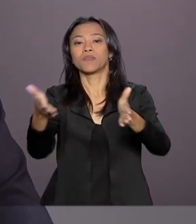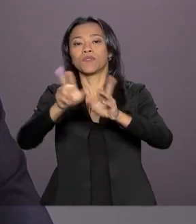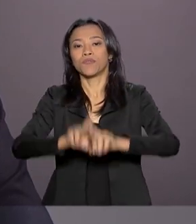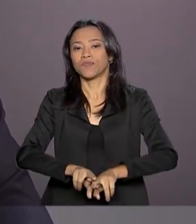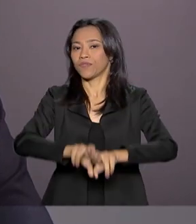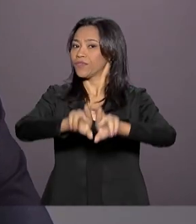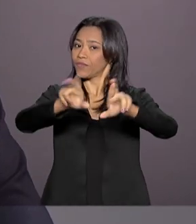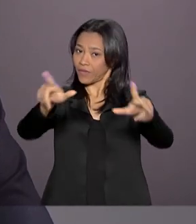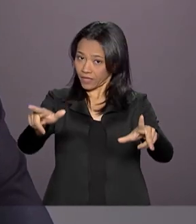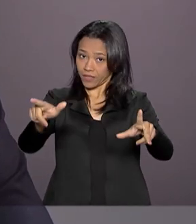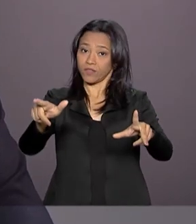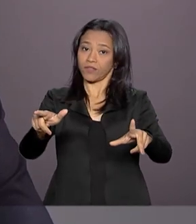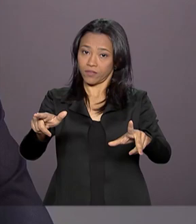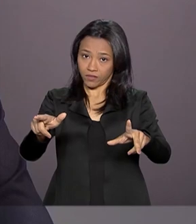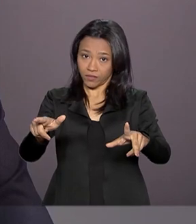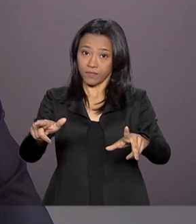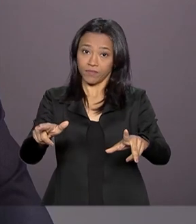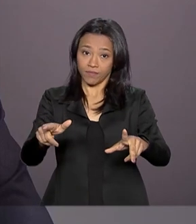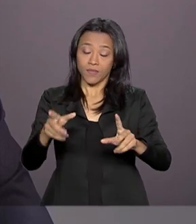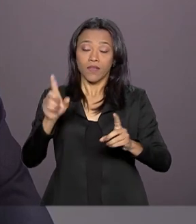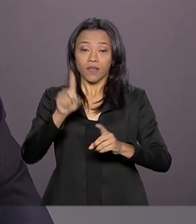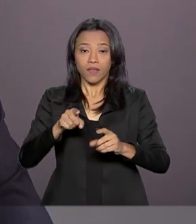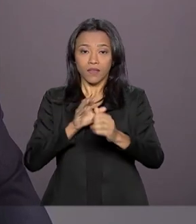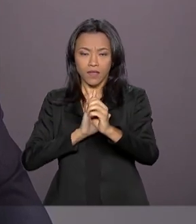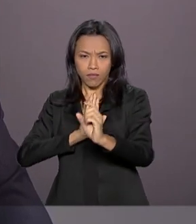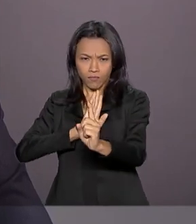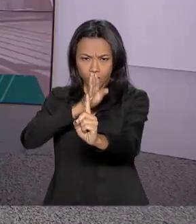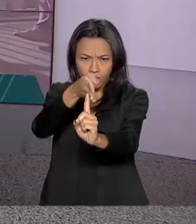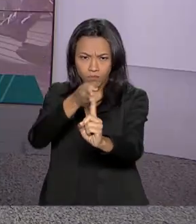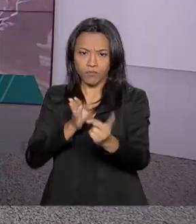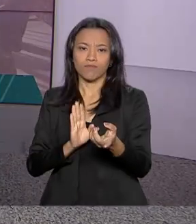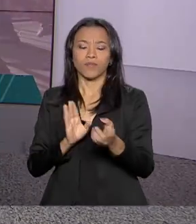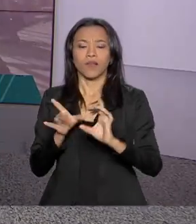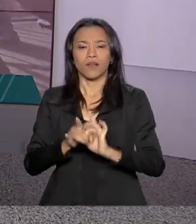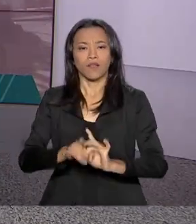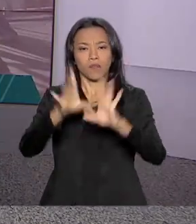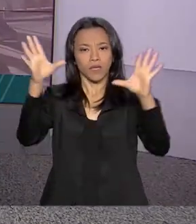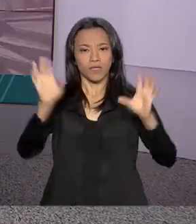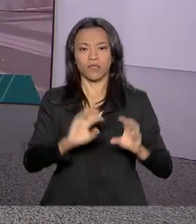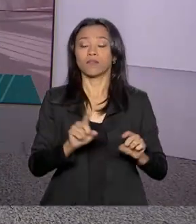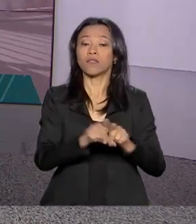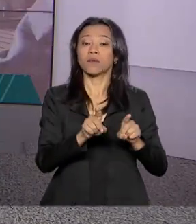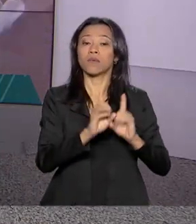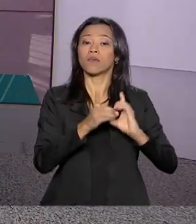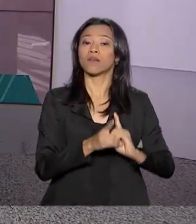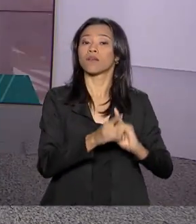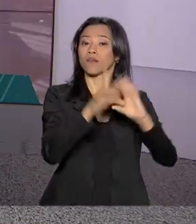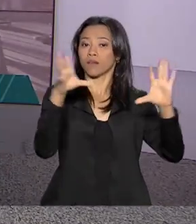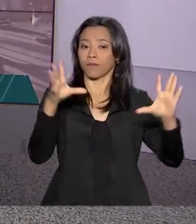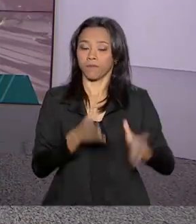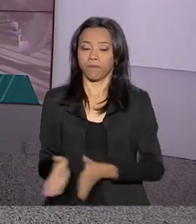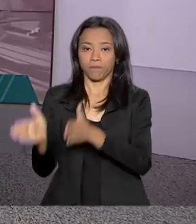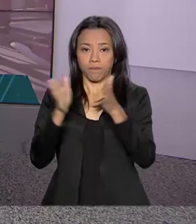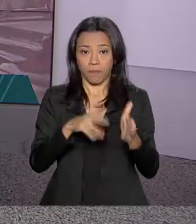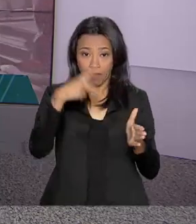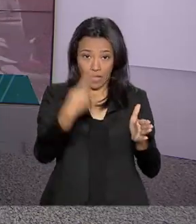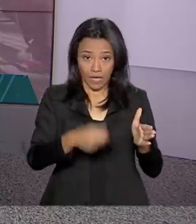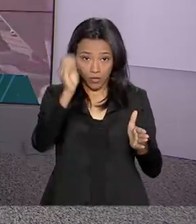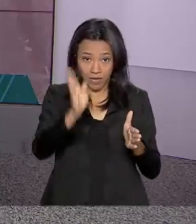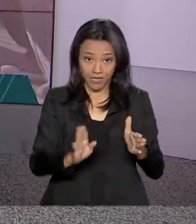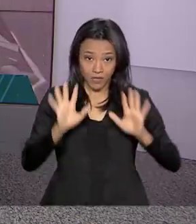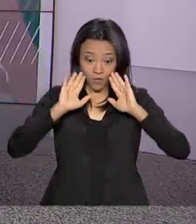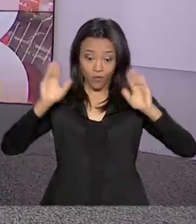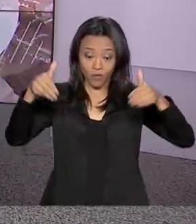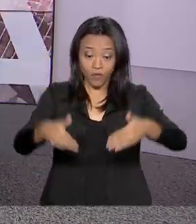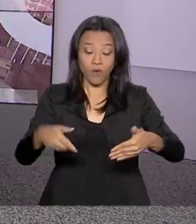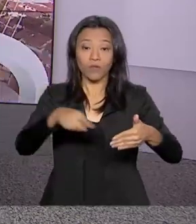norte a democracia e a liberdade. E aqui em Brasília, atenções estão voltadas para a nova Previdência.